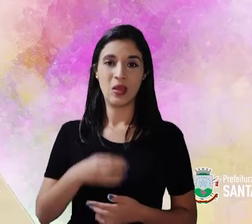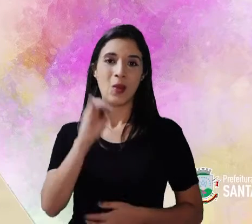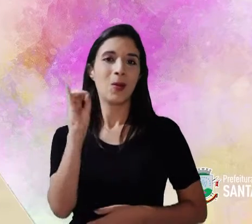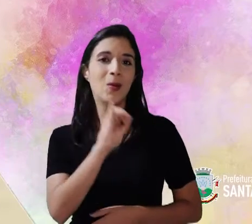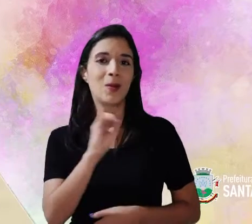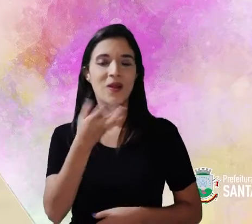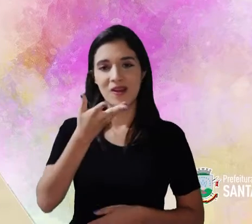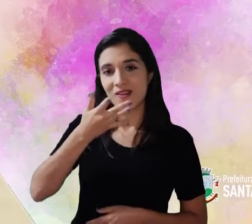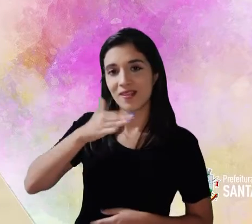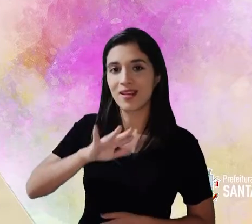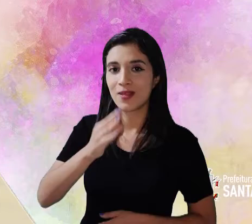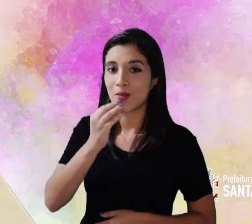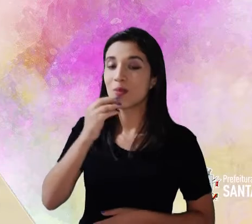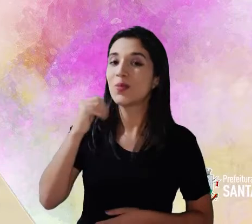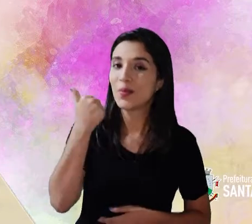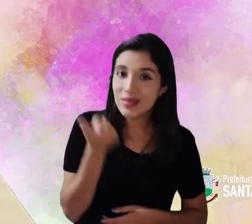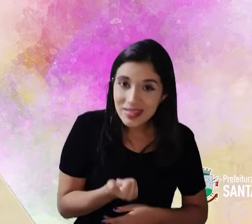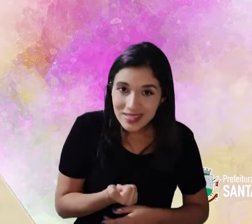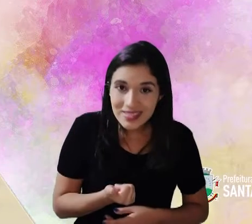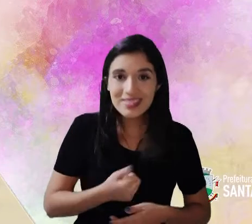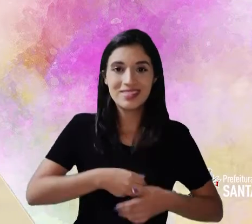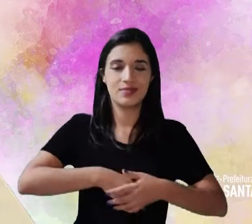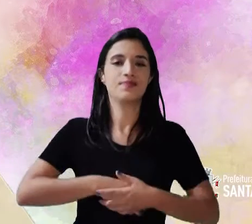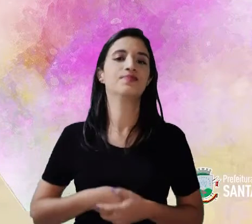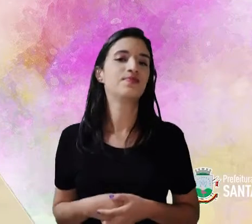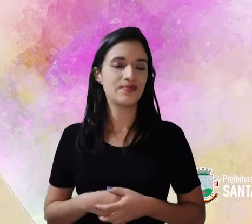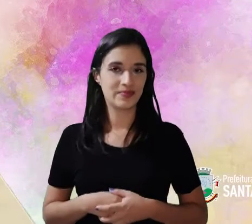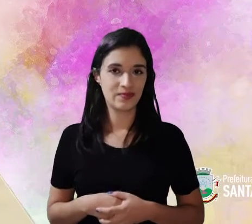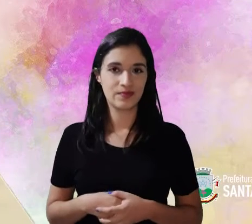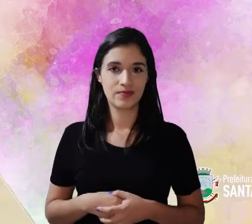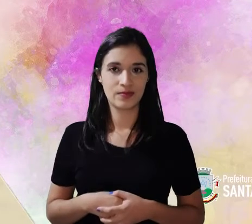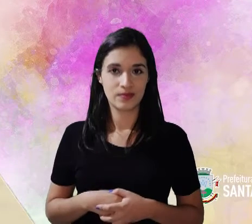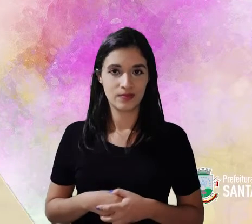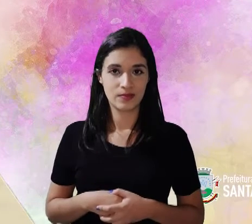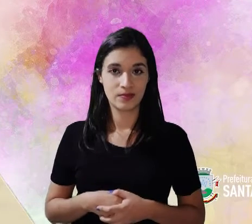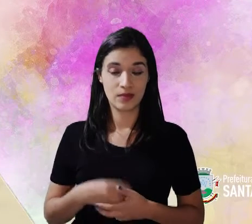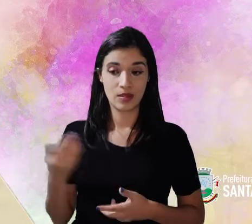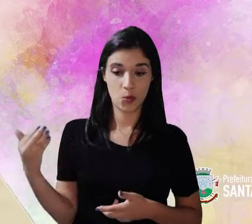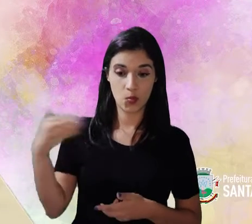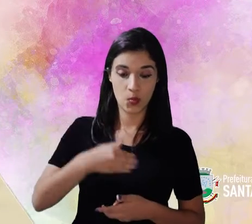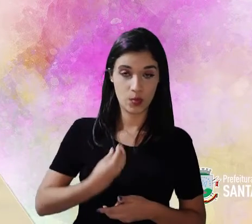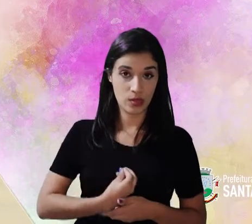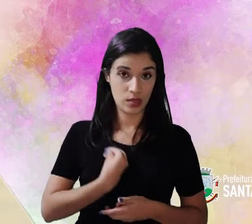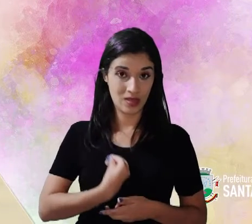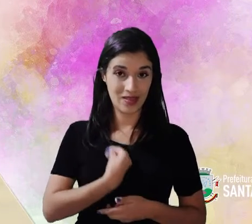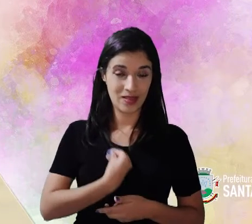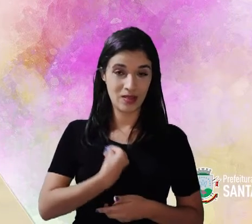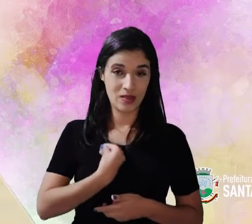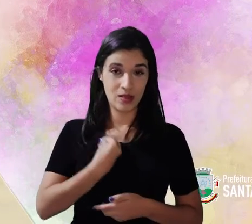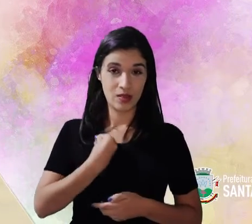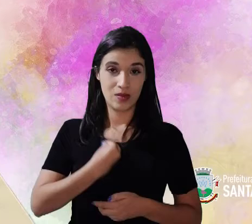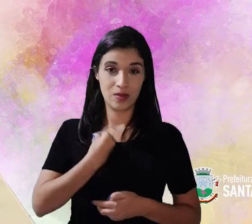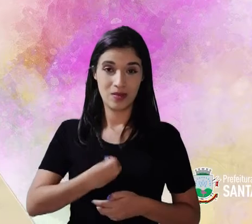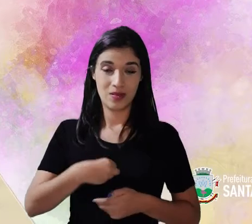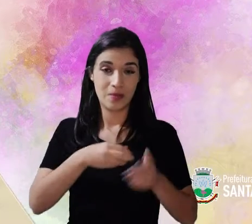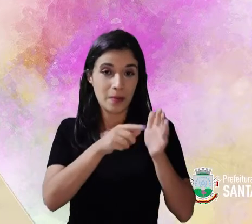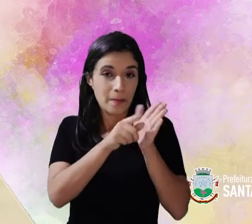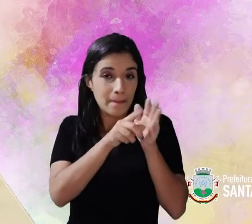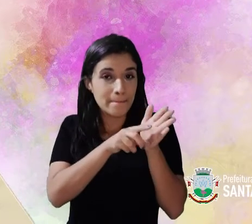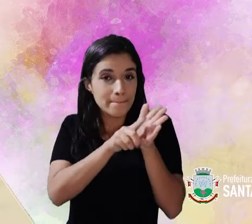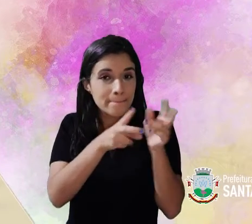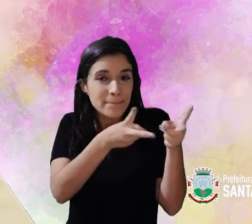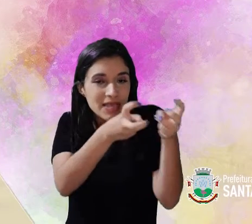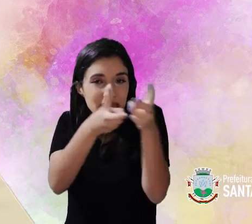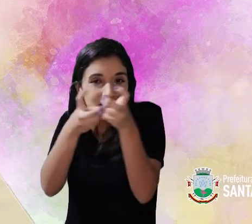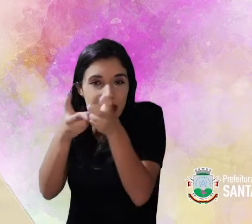Olá, crianças! Tudo bem com vocês? Eu estou aqui hoje para explorar uma